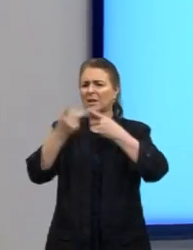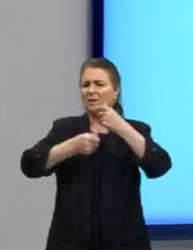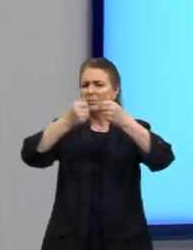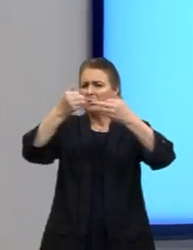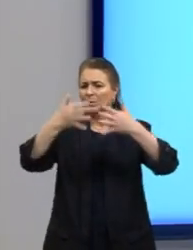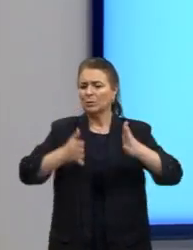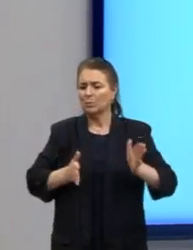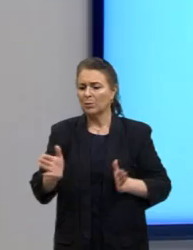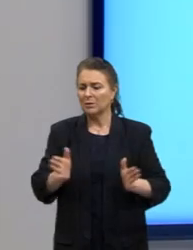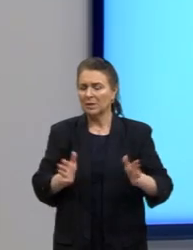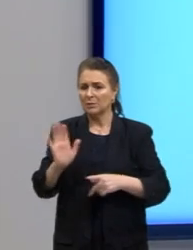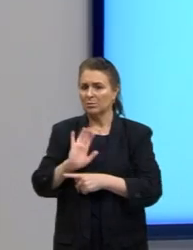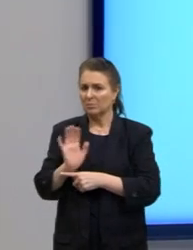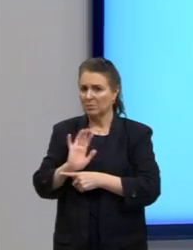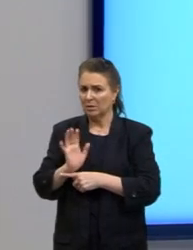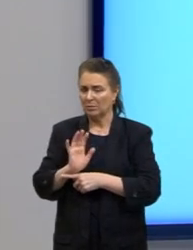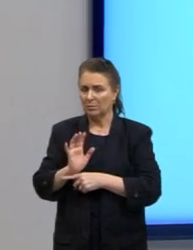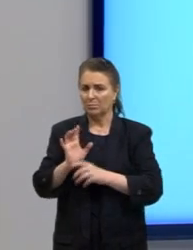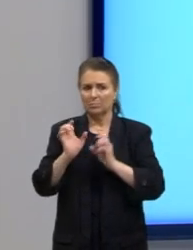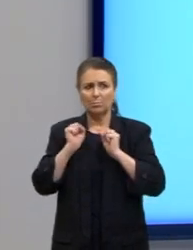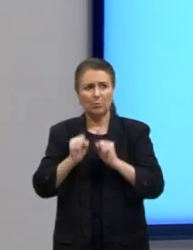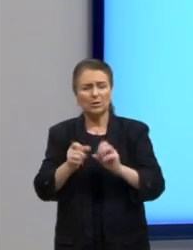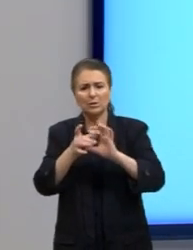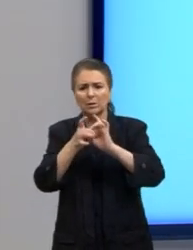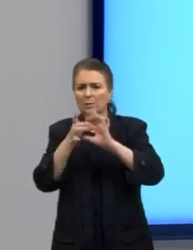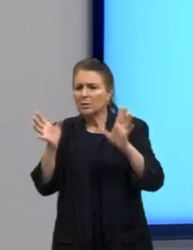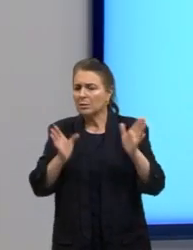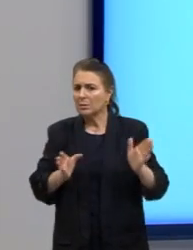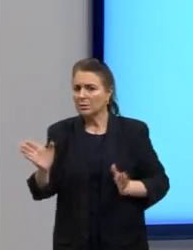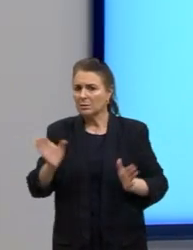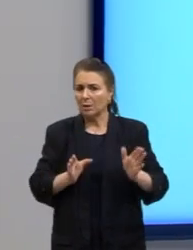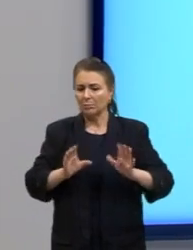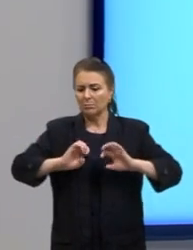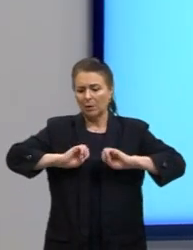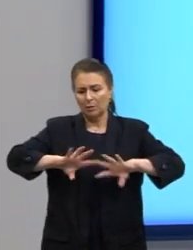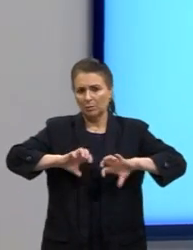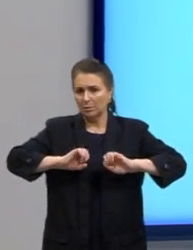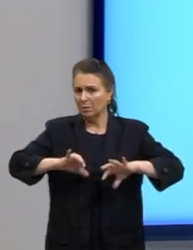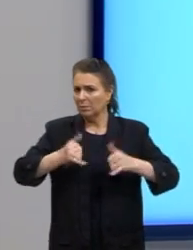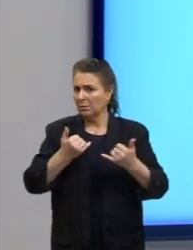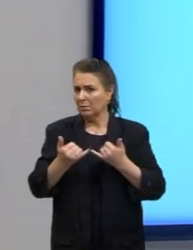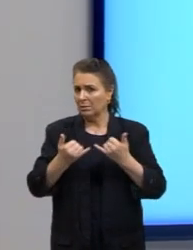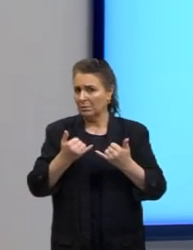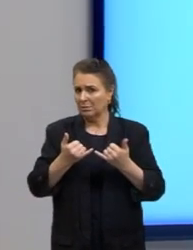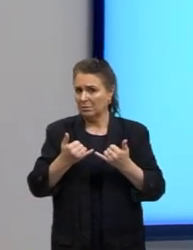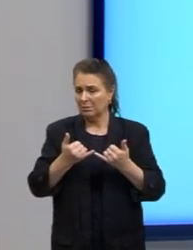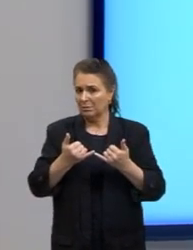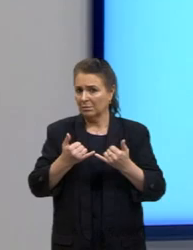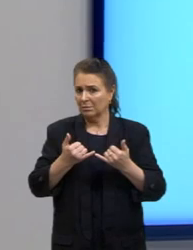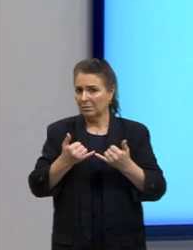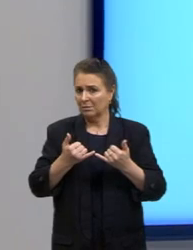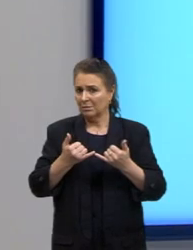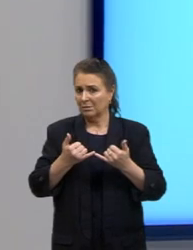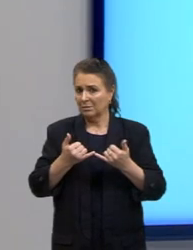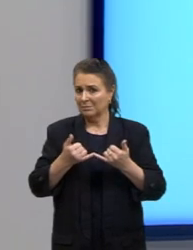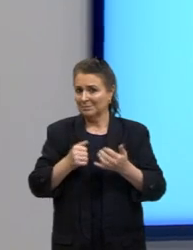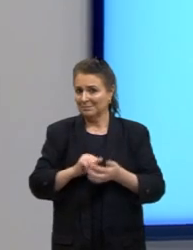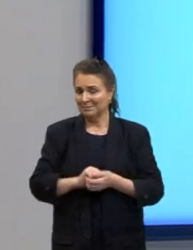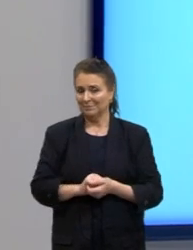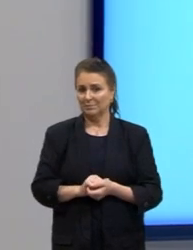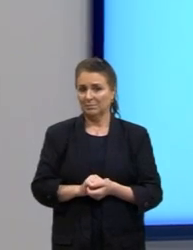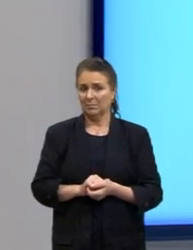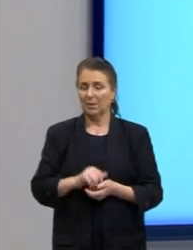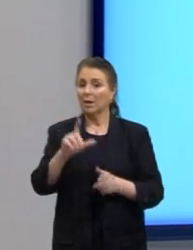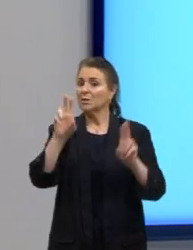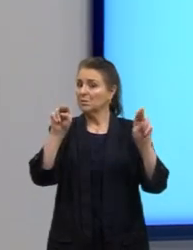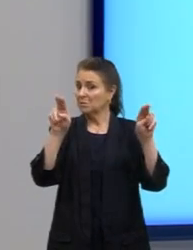cinema podia ser democratização de acesso à educação por exemplo se fosse